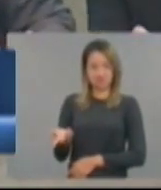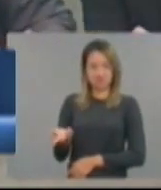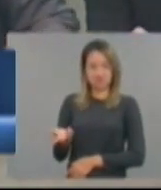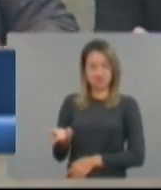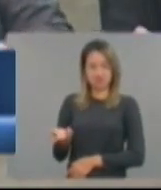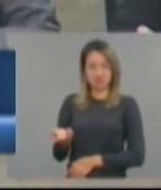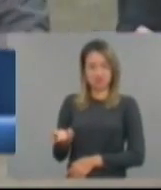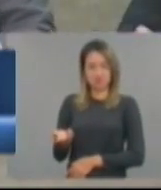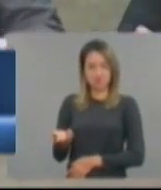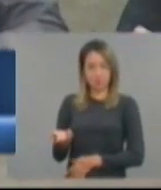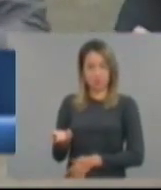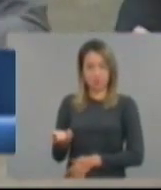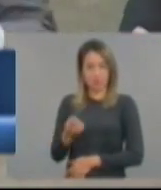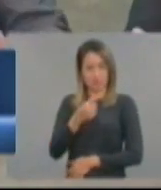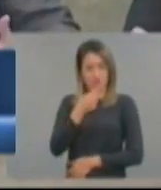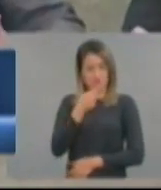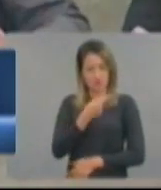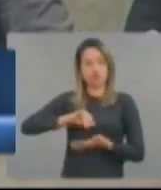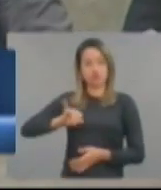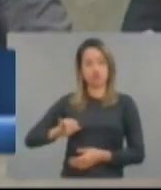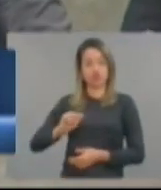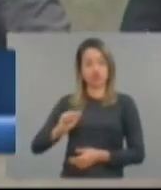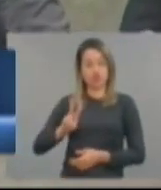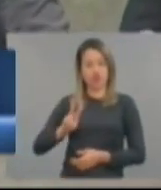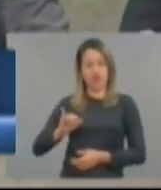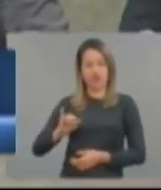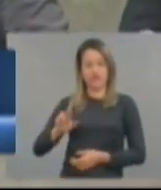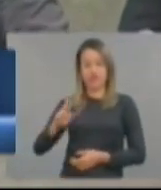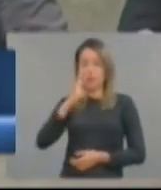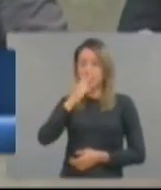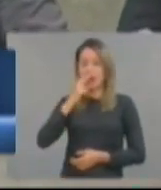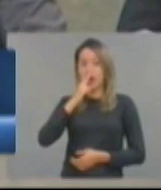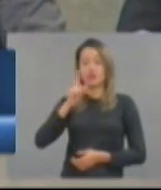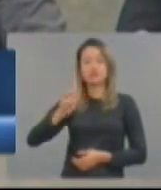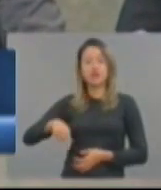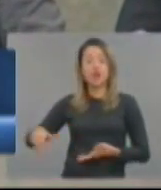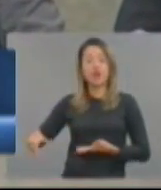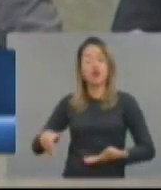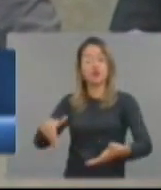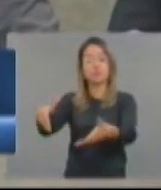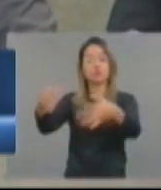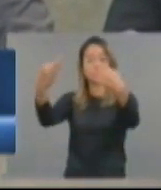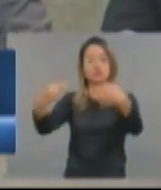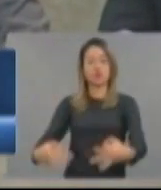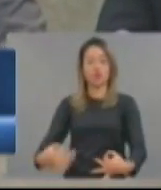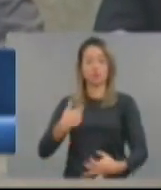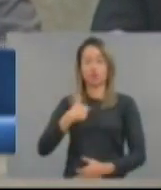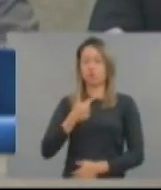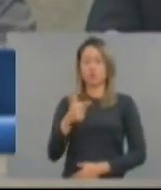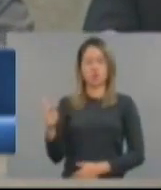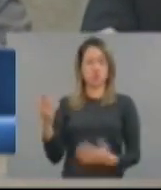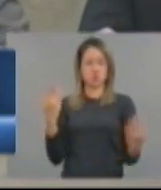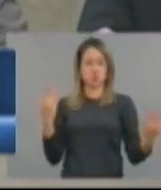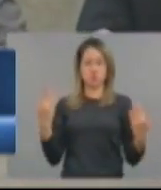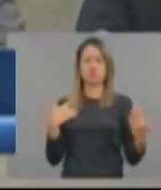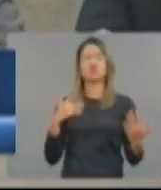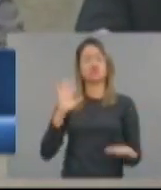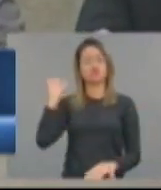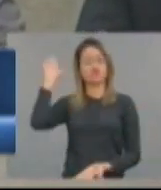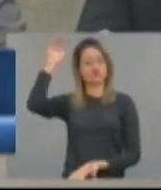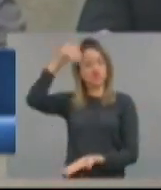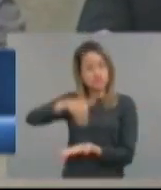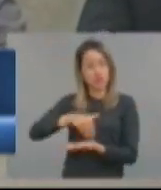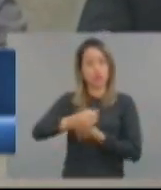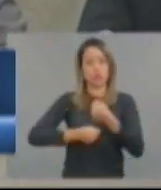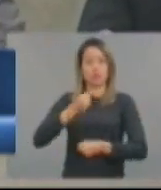excelência fala. Tem esse despreparo e com certeza não tenho dúvida, ao final desses quatro anos o Estado do Ceará vai dar